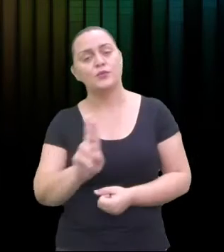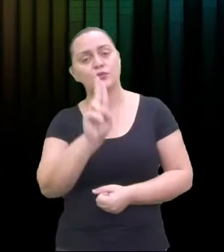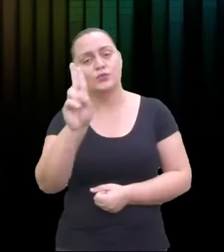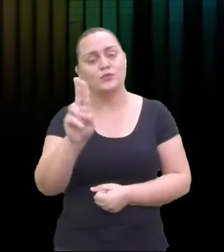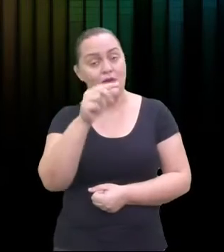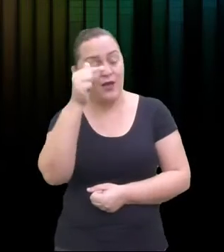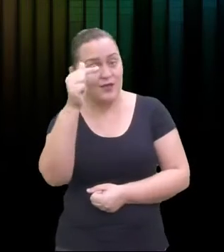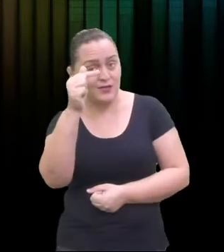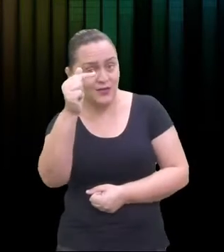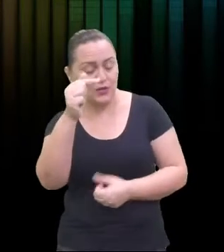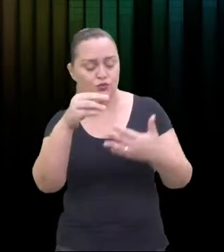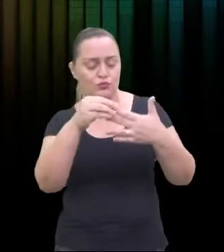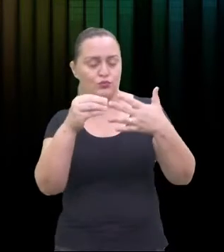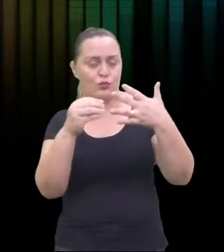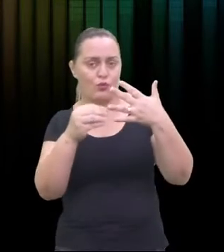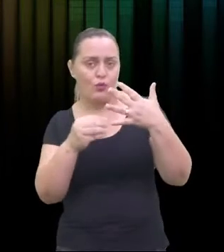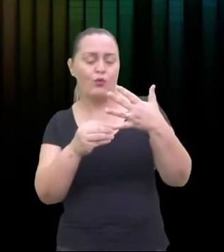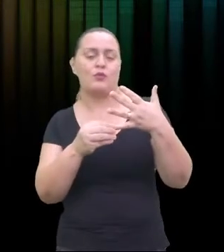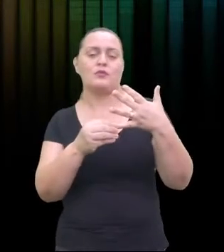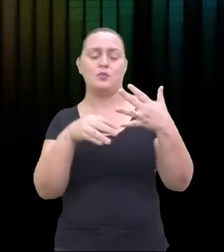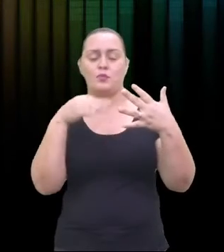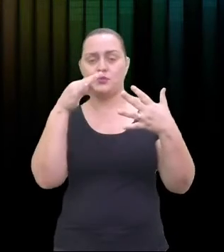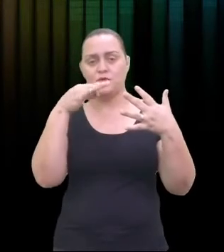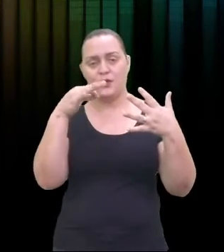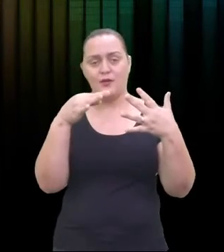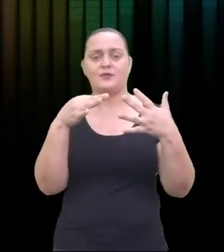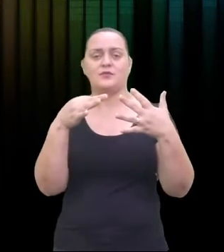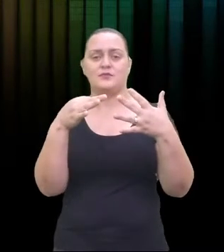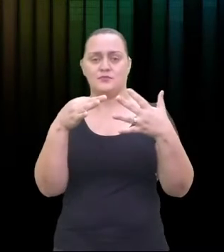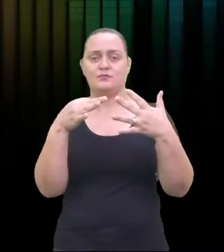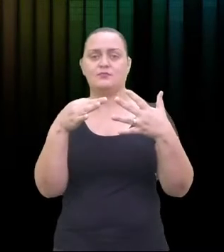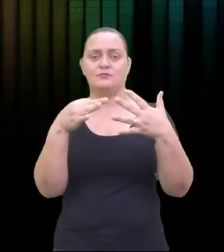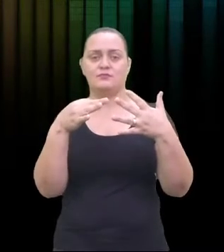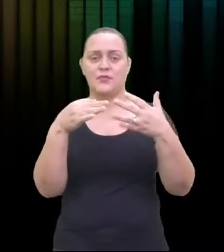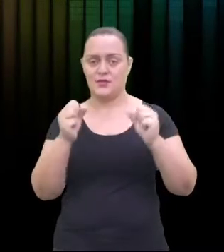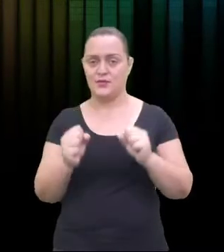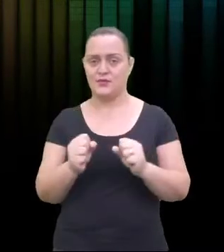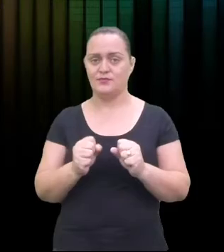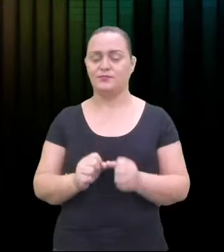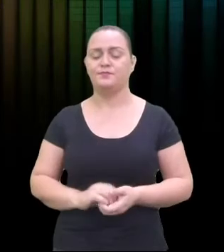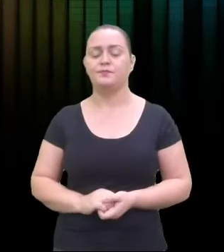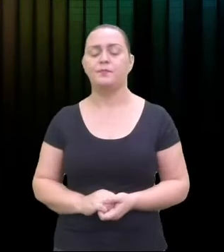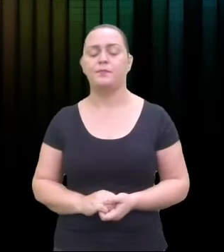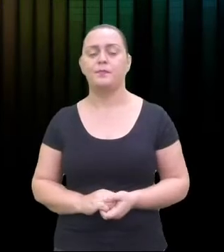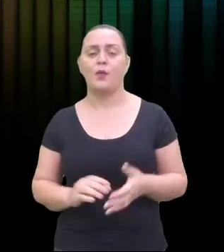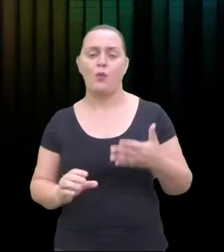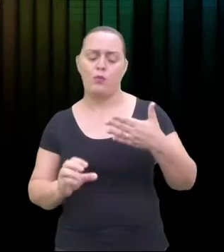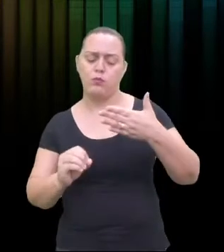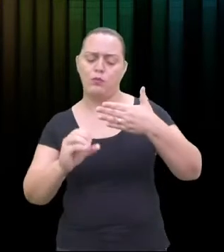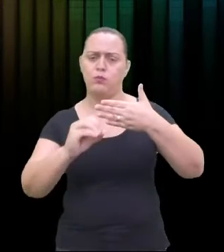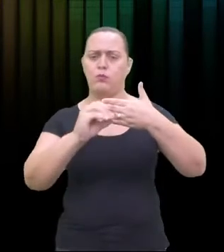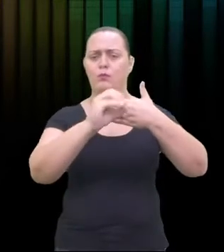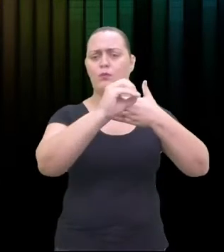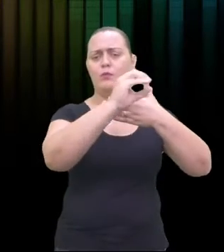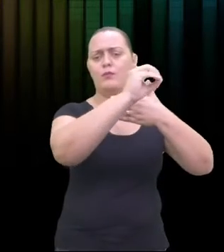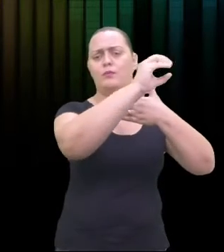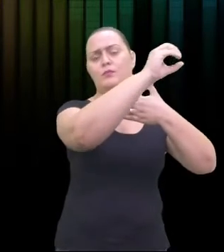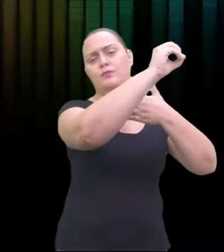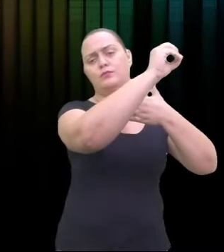Então, essa é a escala ascendente. E a descendente é ao contrário. Seria sol, fá, min, fá,